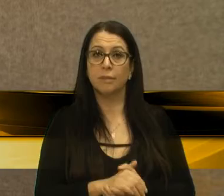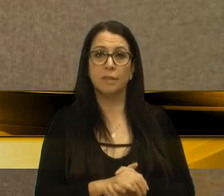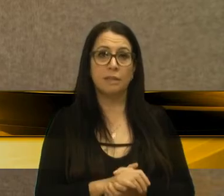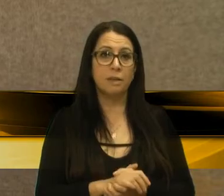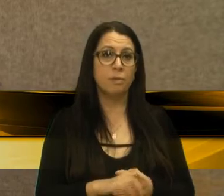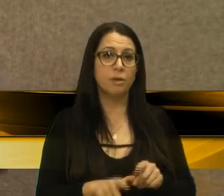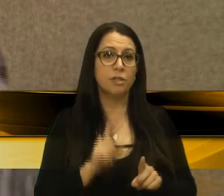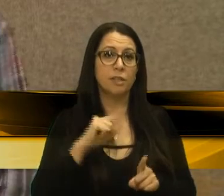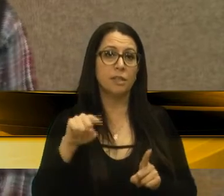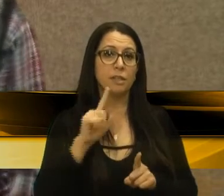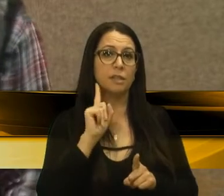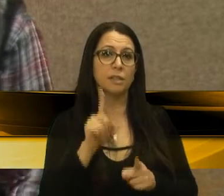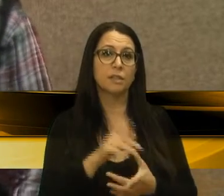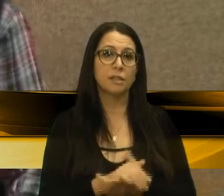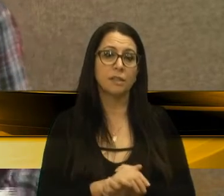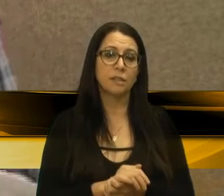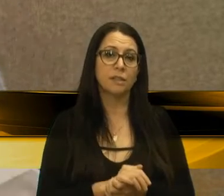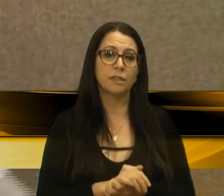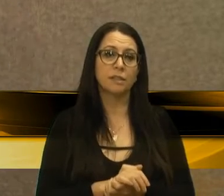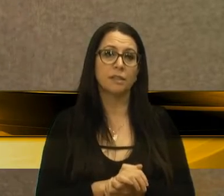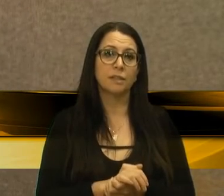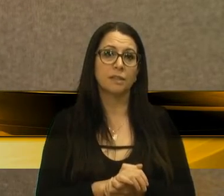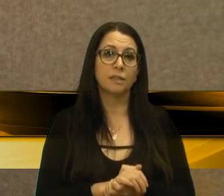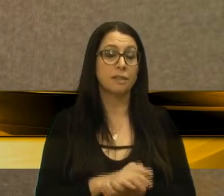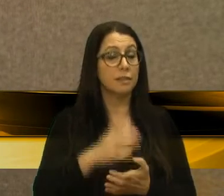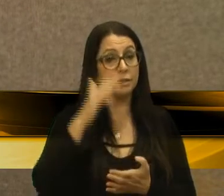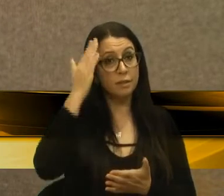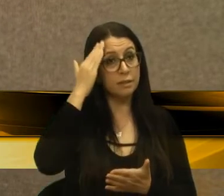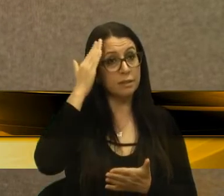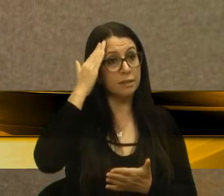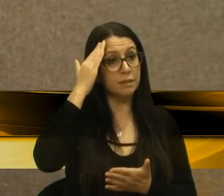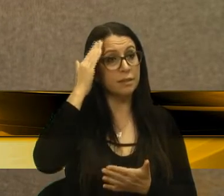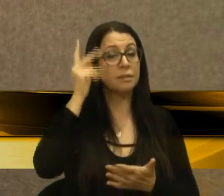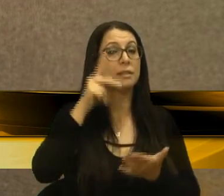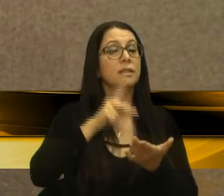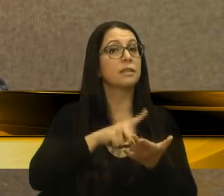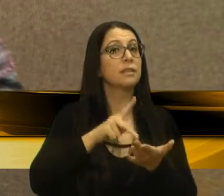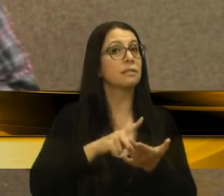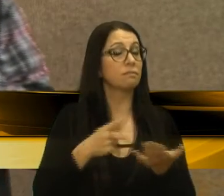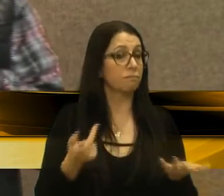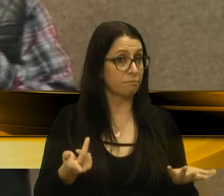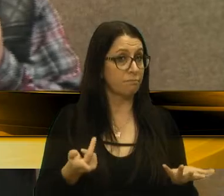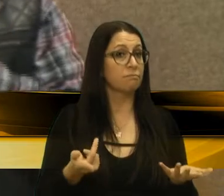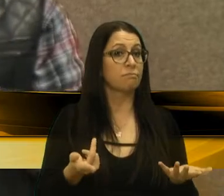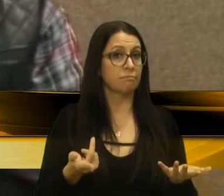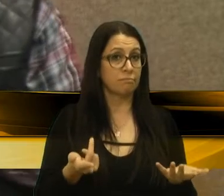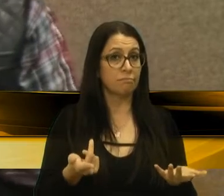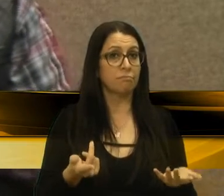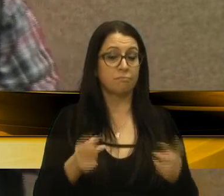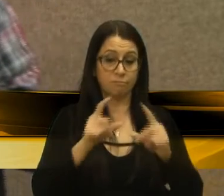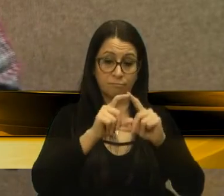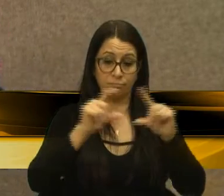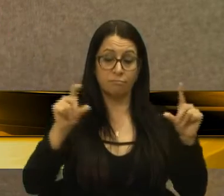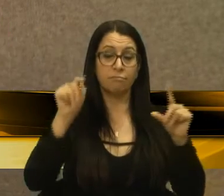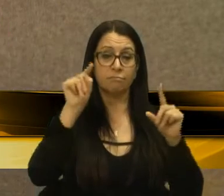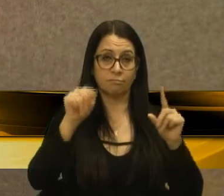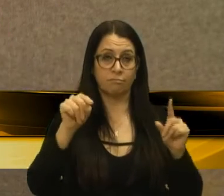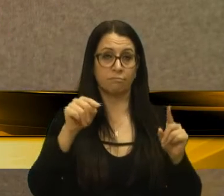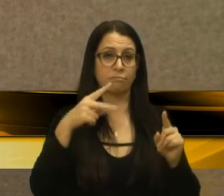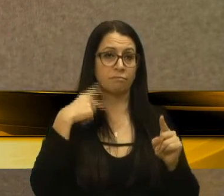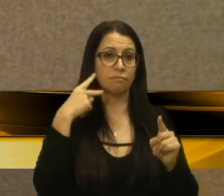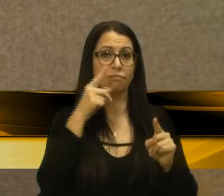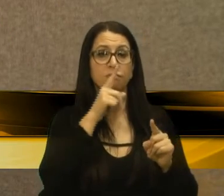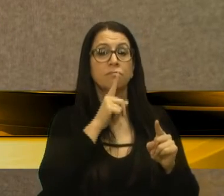Aí eu pesquisando aqui e tal, já sabia da verdadeira, a verdadeira manchete, vereador